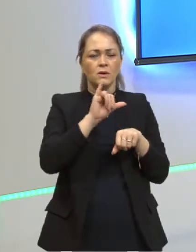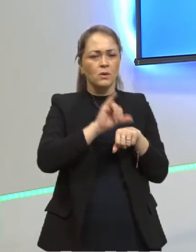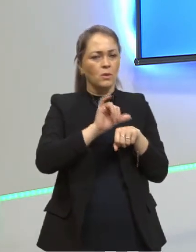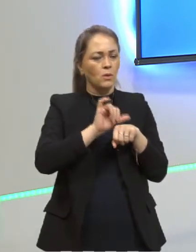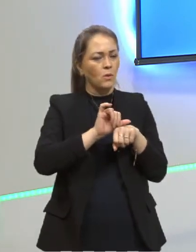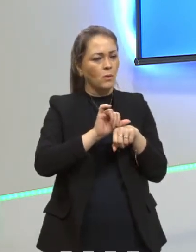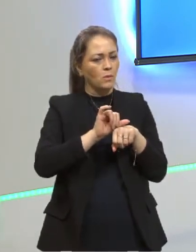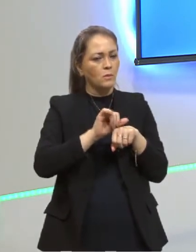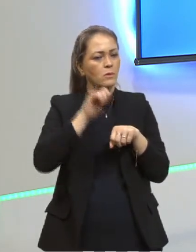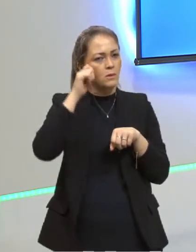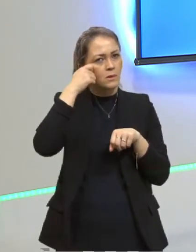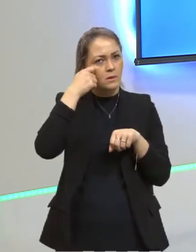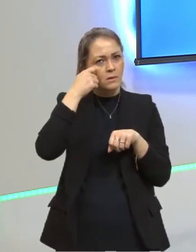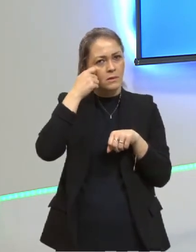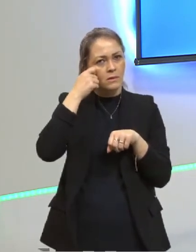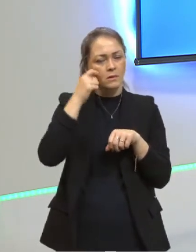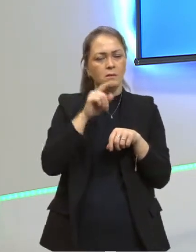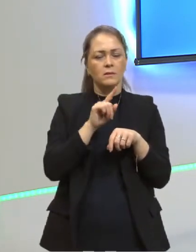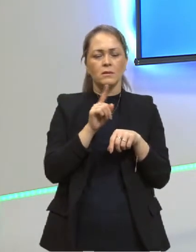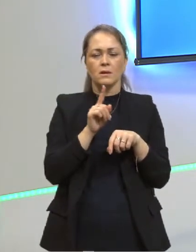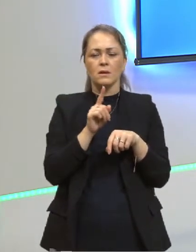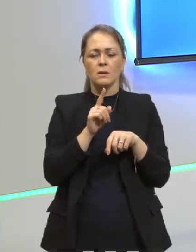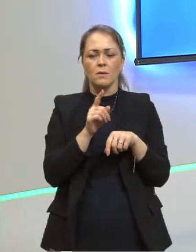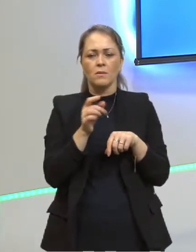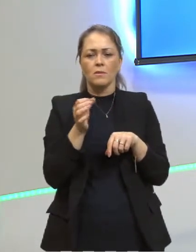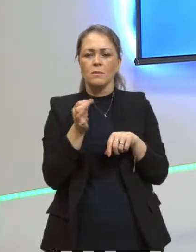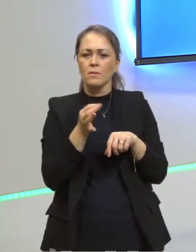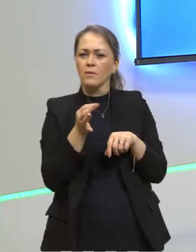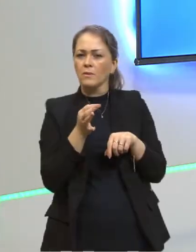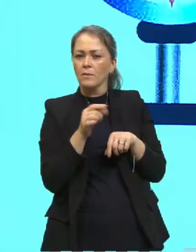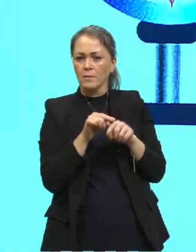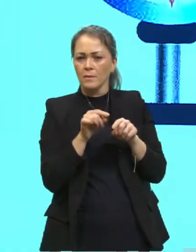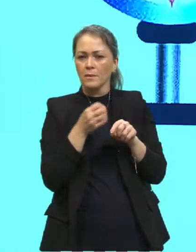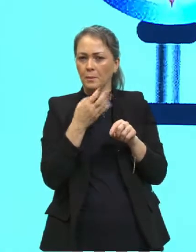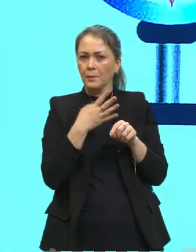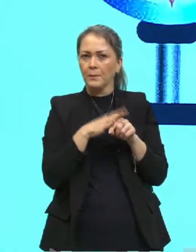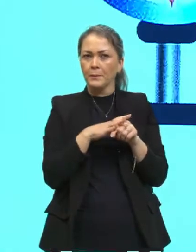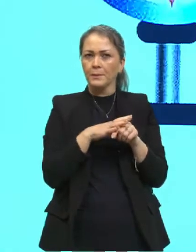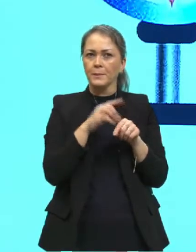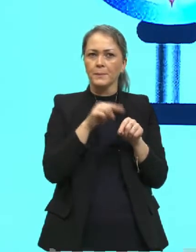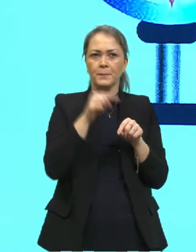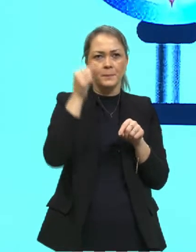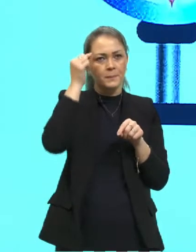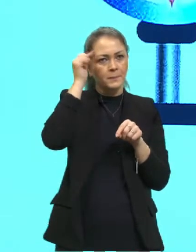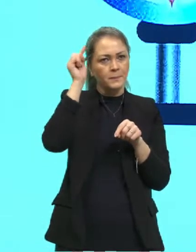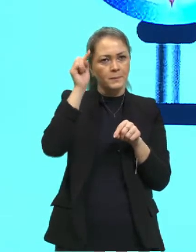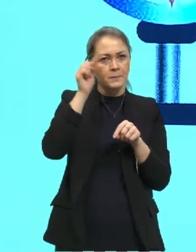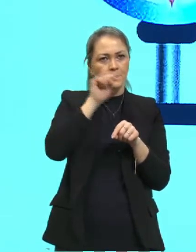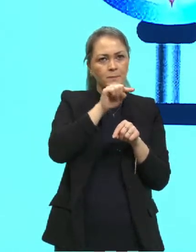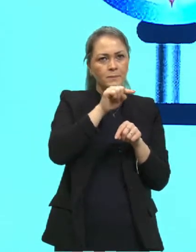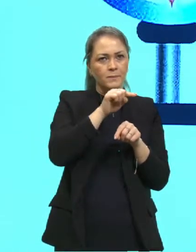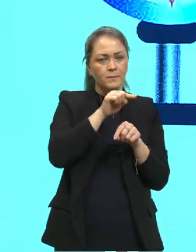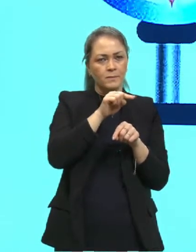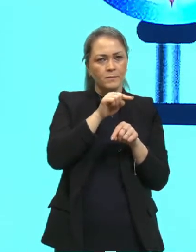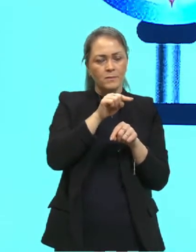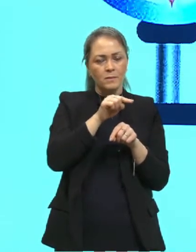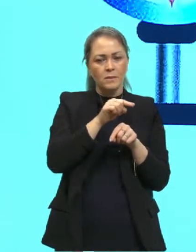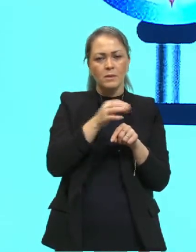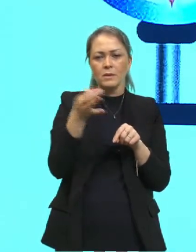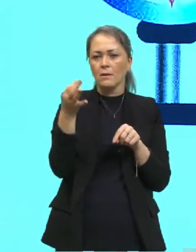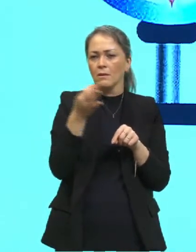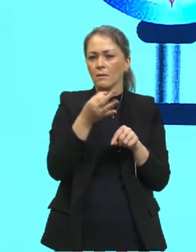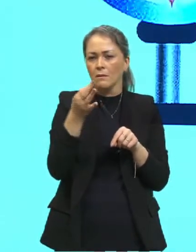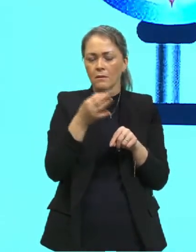ideal. Esse aqui, à esquerda, é um corpo, uma idealização de um corpo negro ideal que absorve toda a luz. O